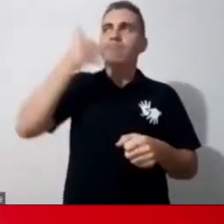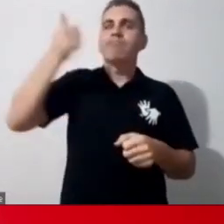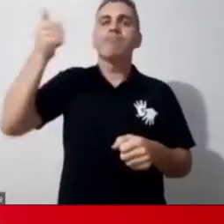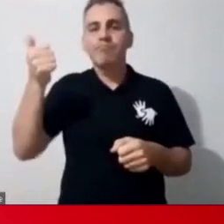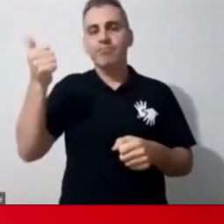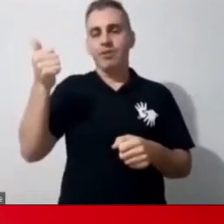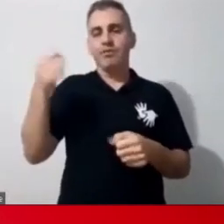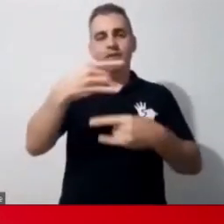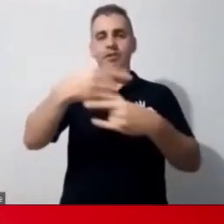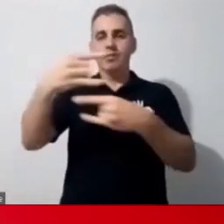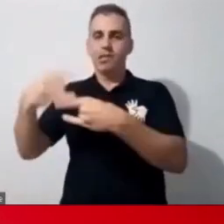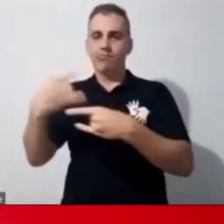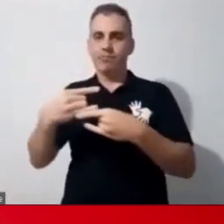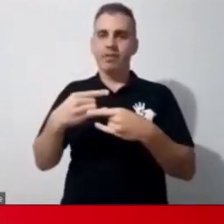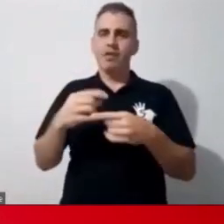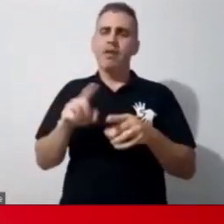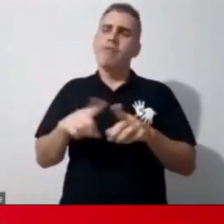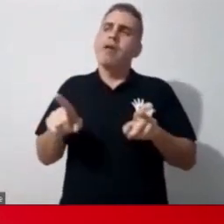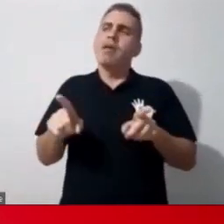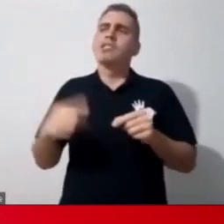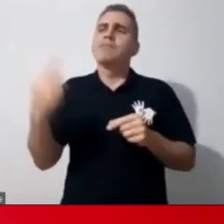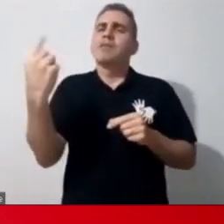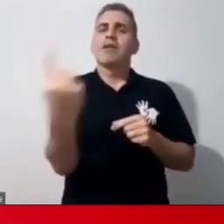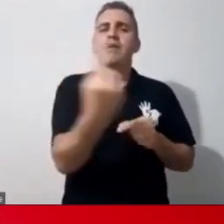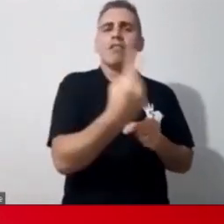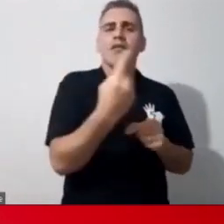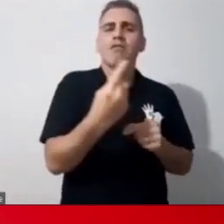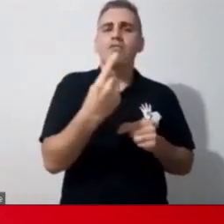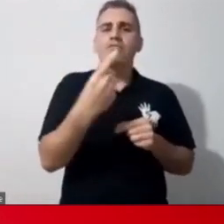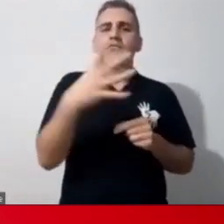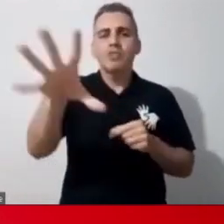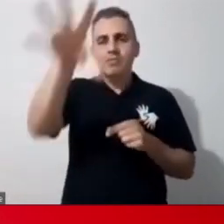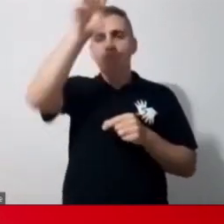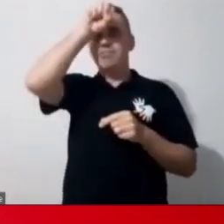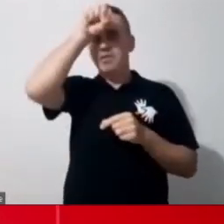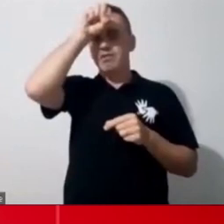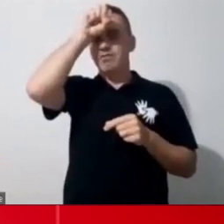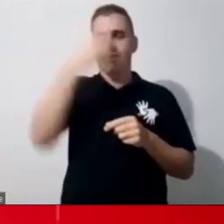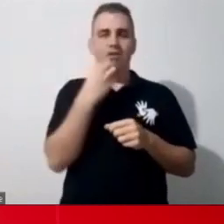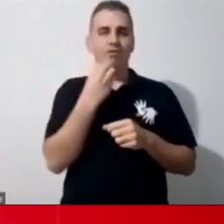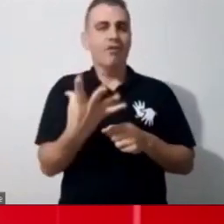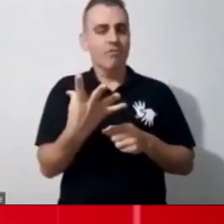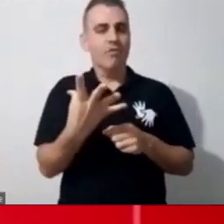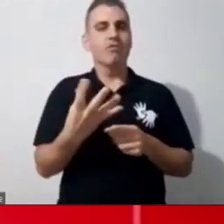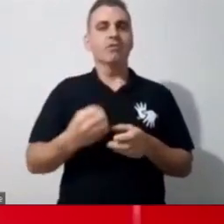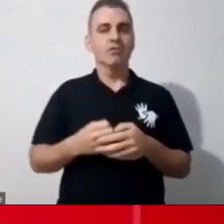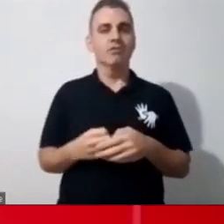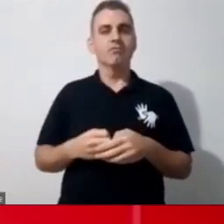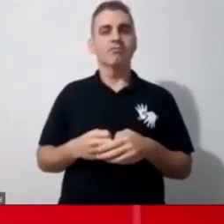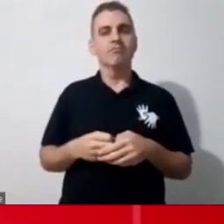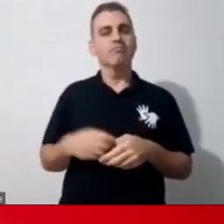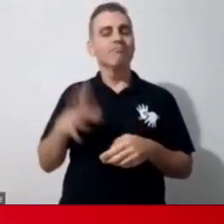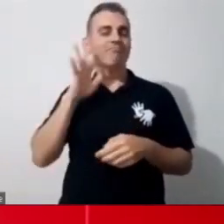saia daqui com alguma coisa boa. Tá bom? A gente pode dar início ao bate-papo, então?